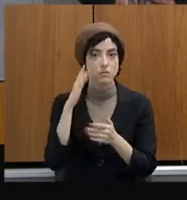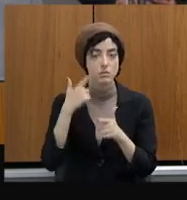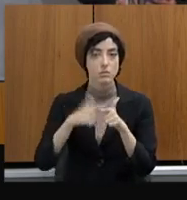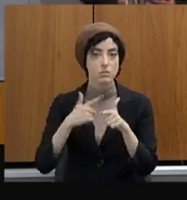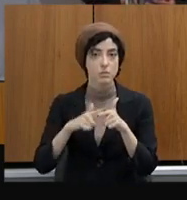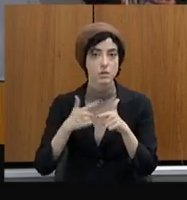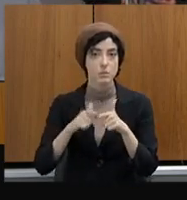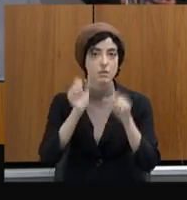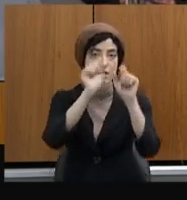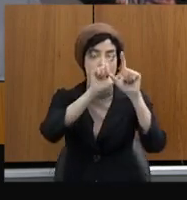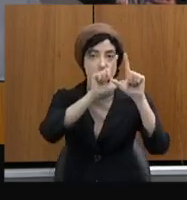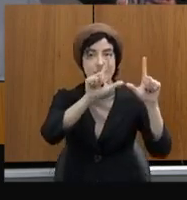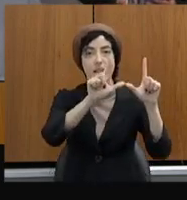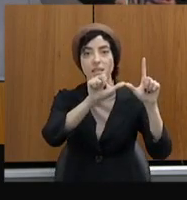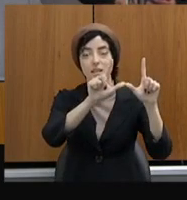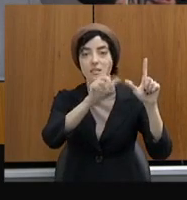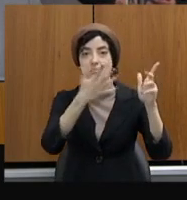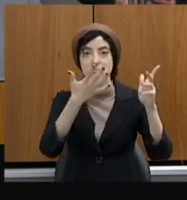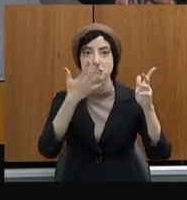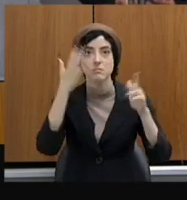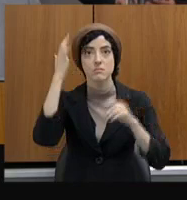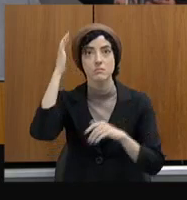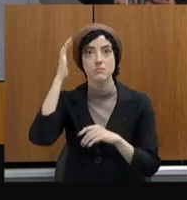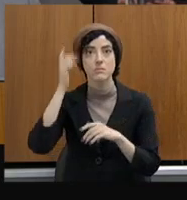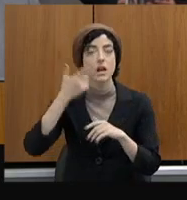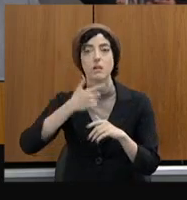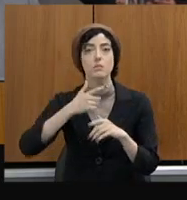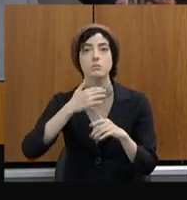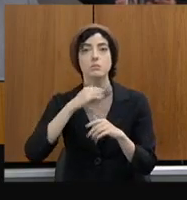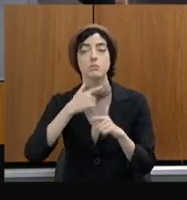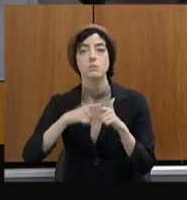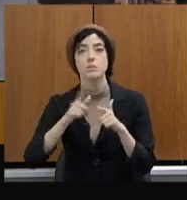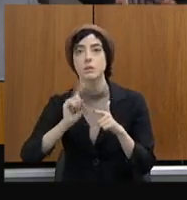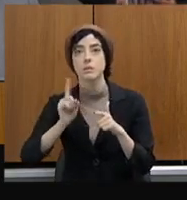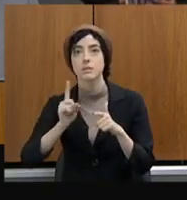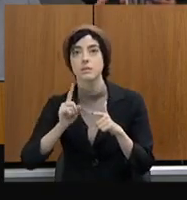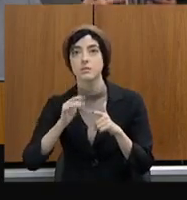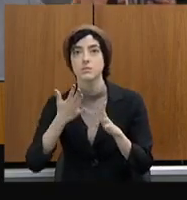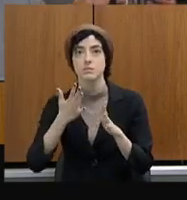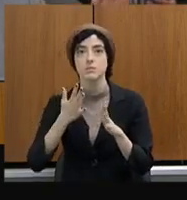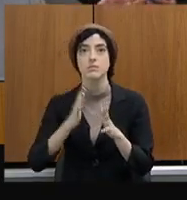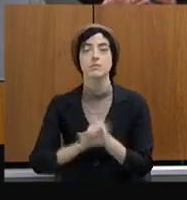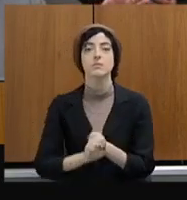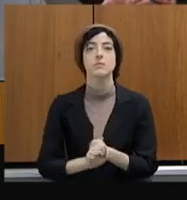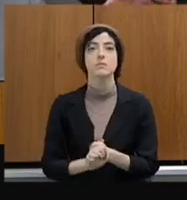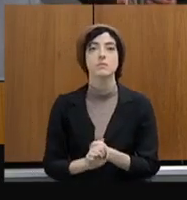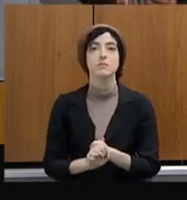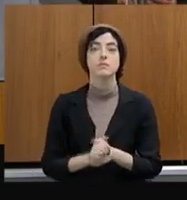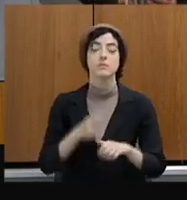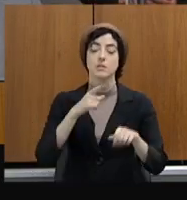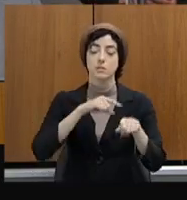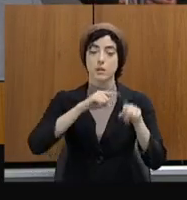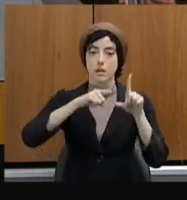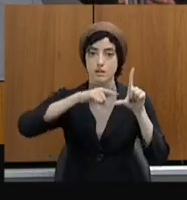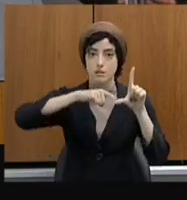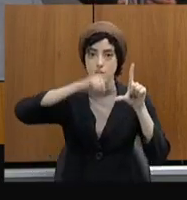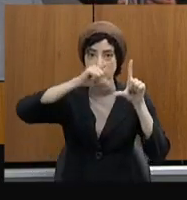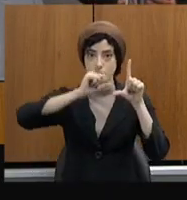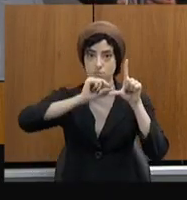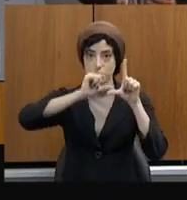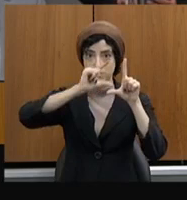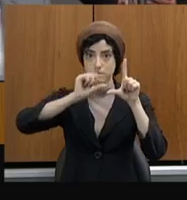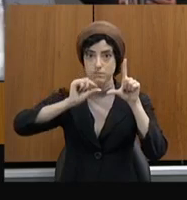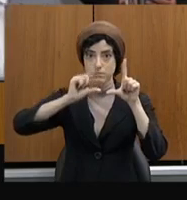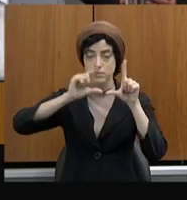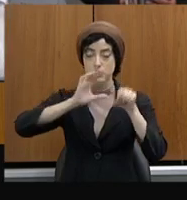pode voltar. Aliás, não, não está com problema, é que passou duas lâminas. Então, linha cinza, valor